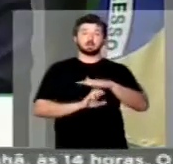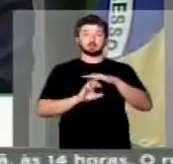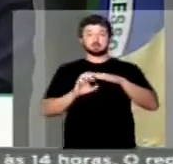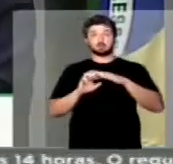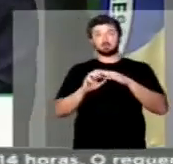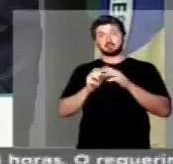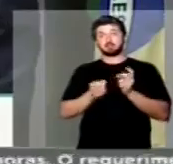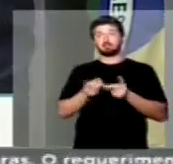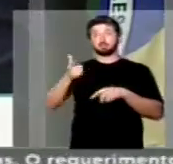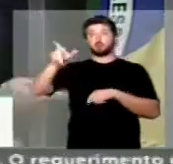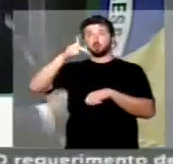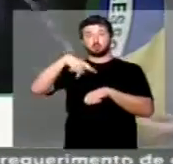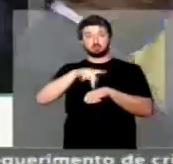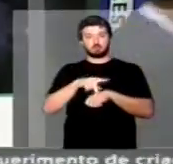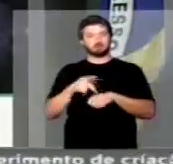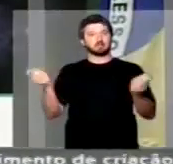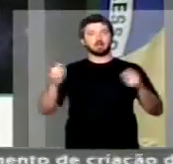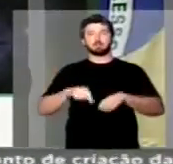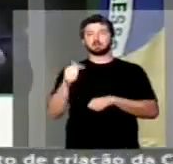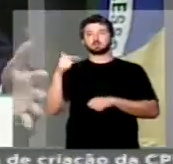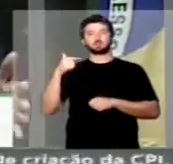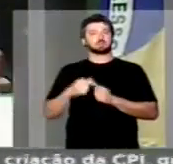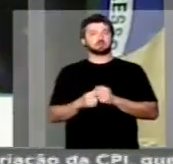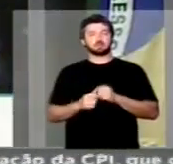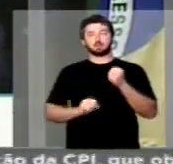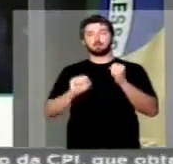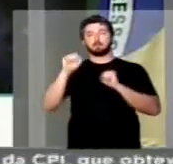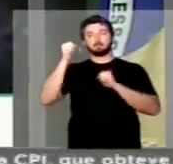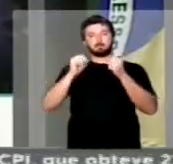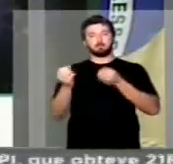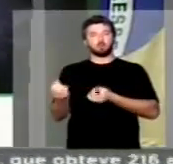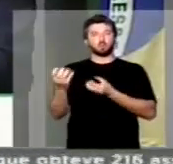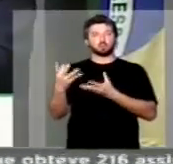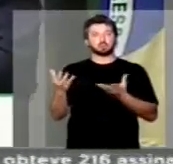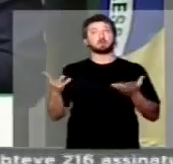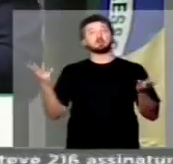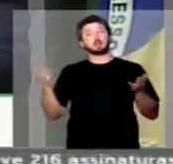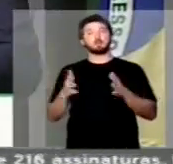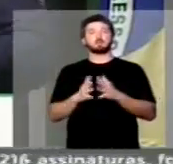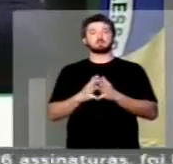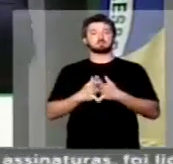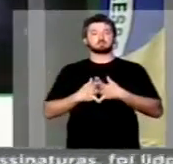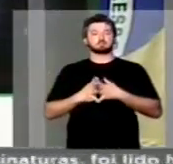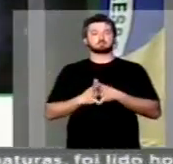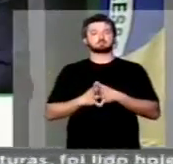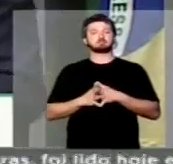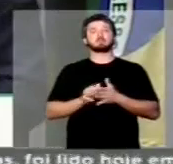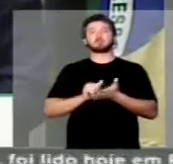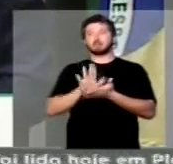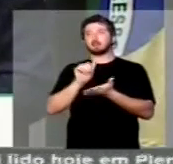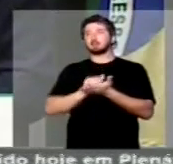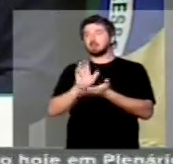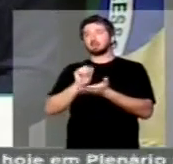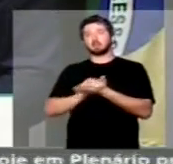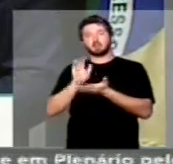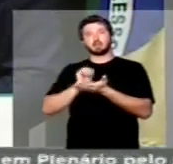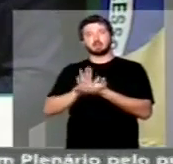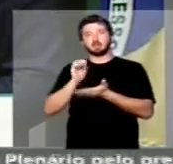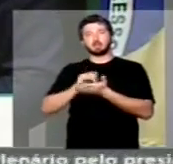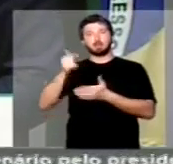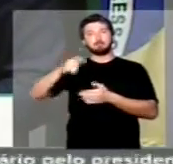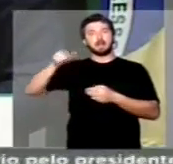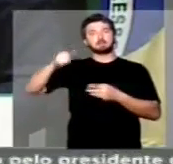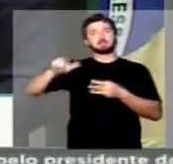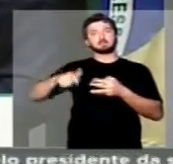exportadoras ficaram sem capacidade de produzir e, portanto, foram demitindo e demitindo ainda